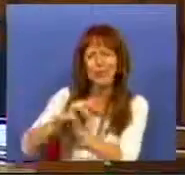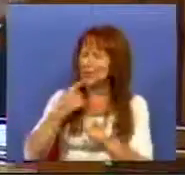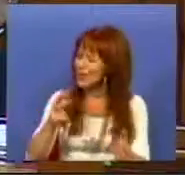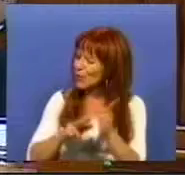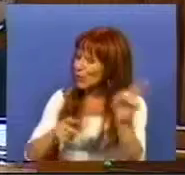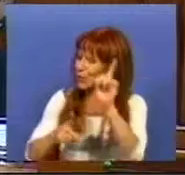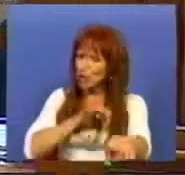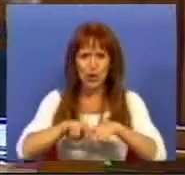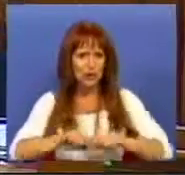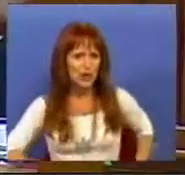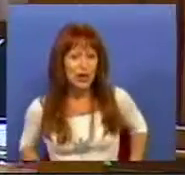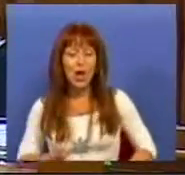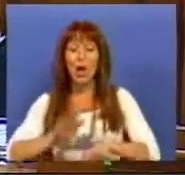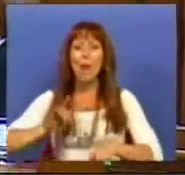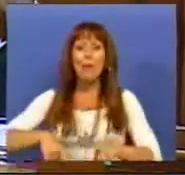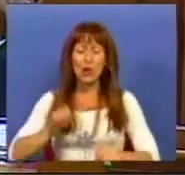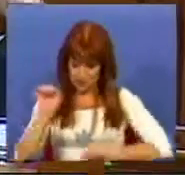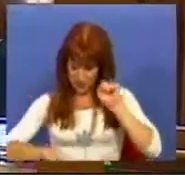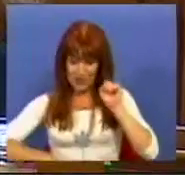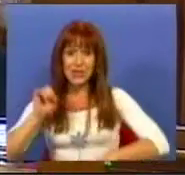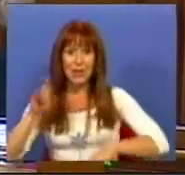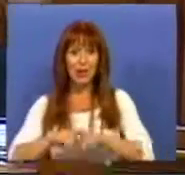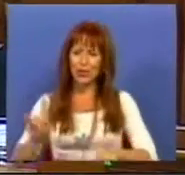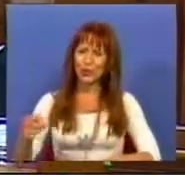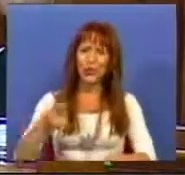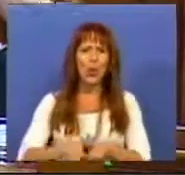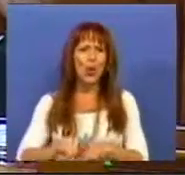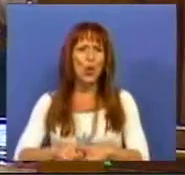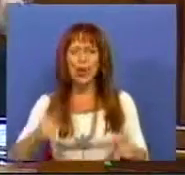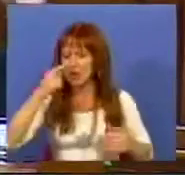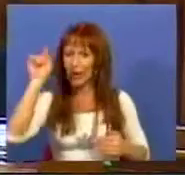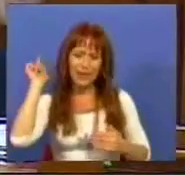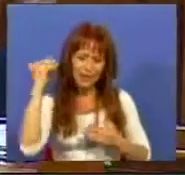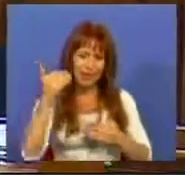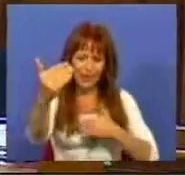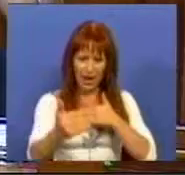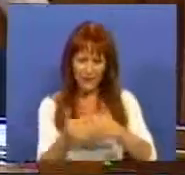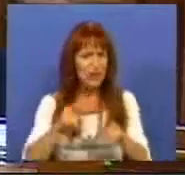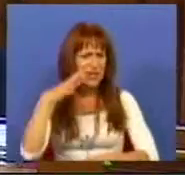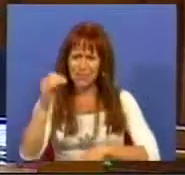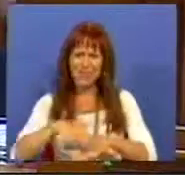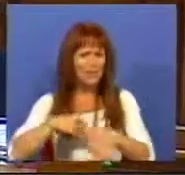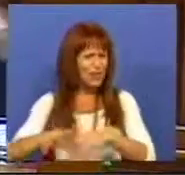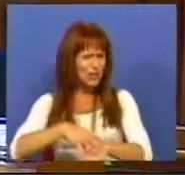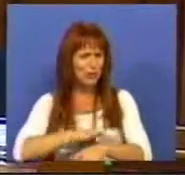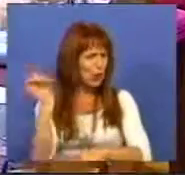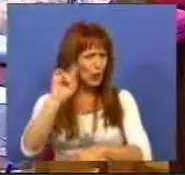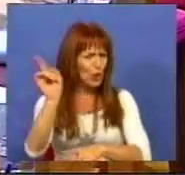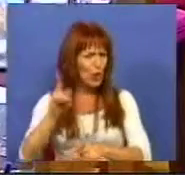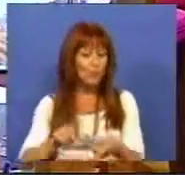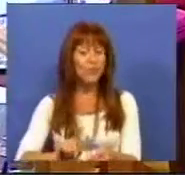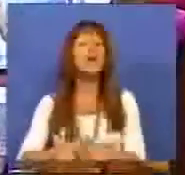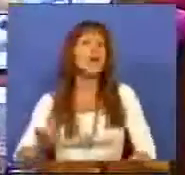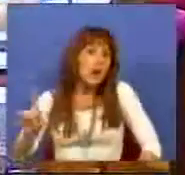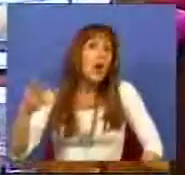é verdade, Sr. Deputado, porque o que se passa não é encurtar prazos, não é simplificação administrativa. Antes